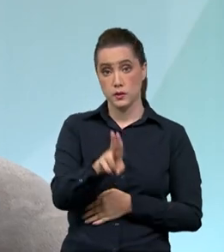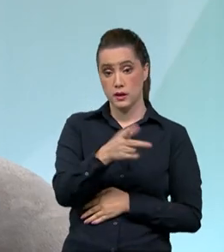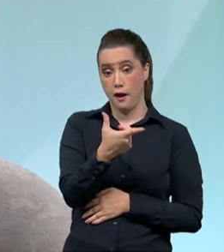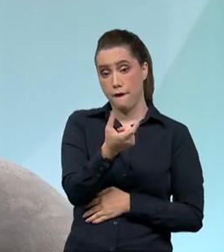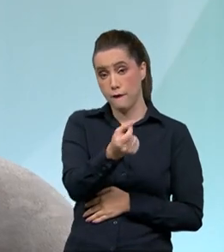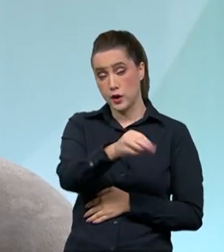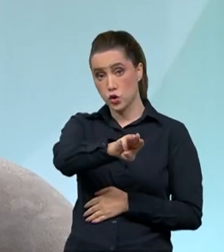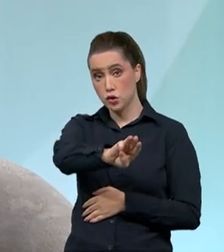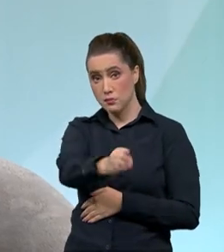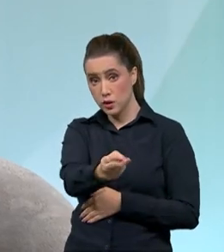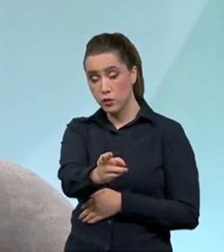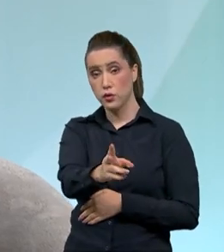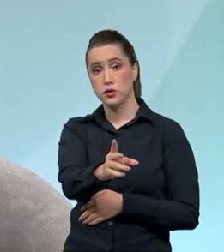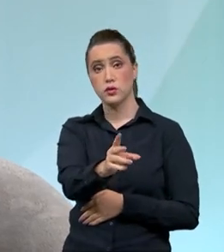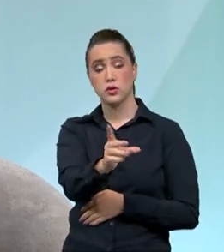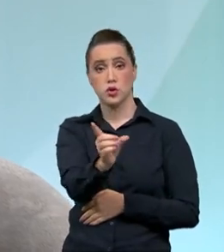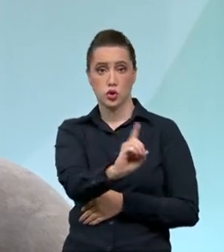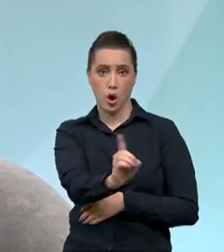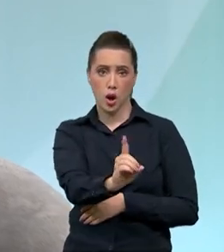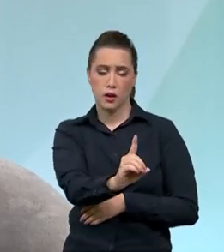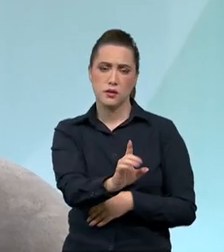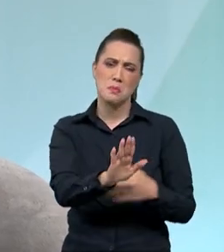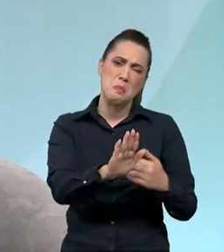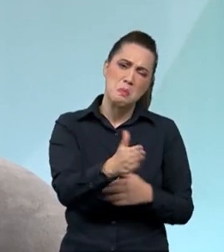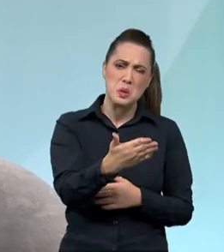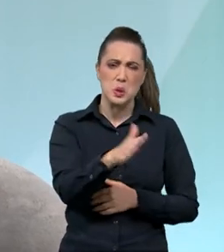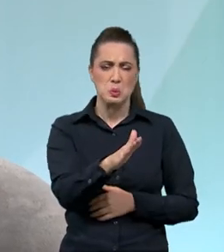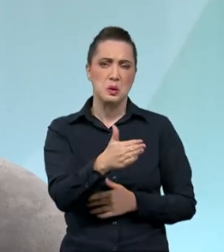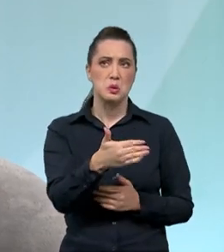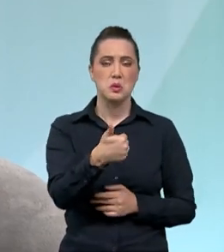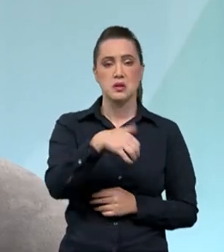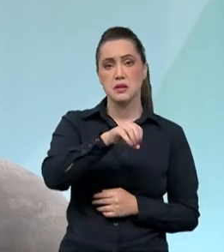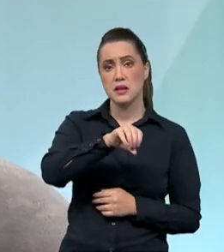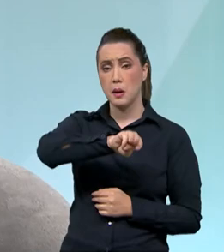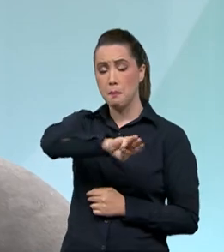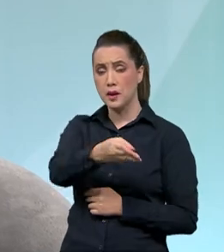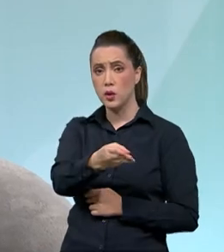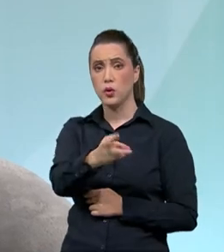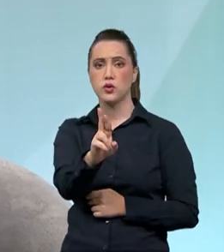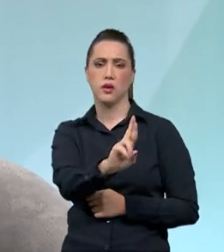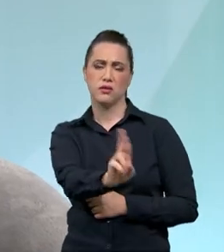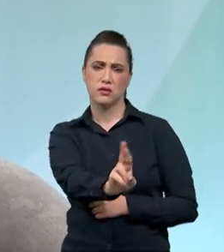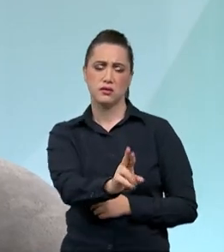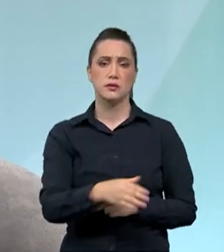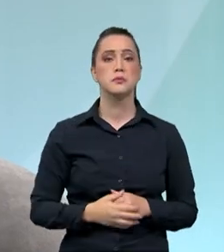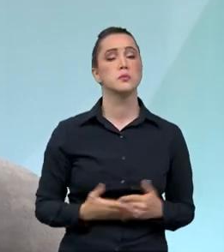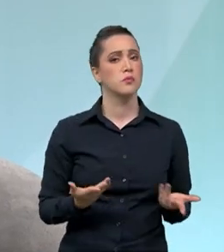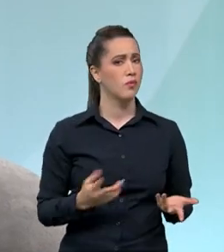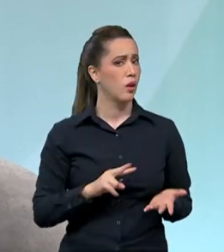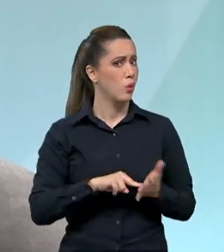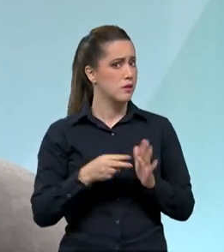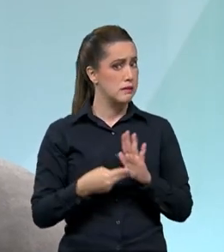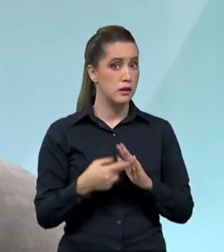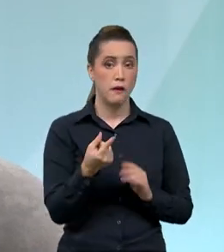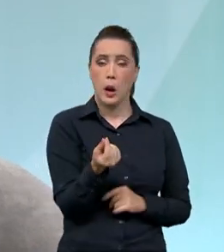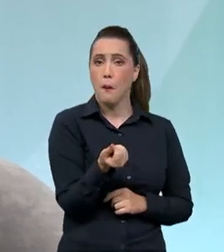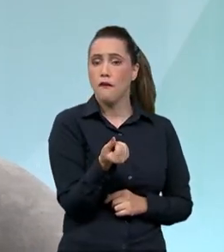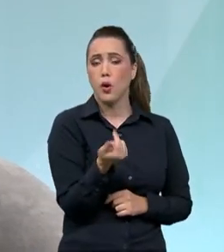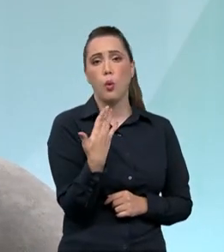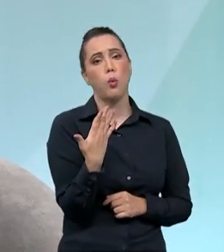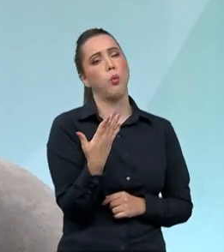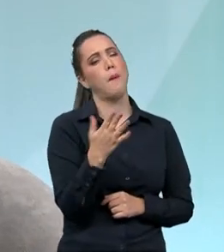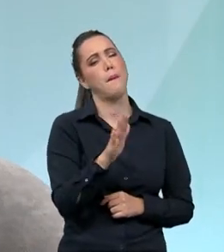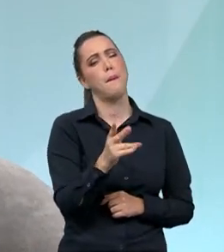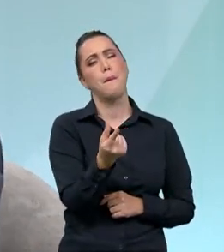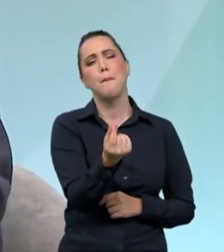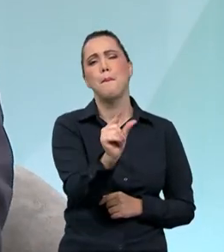milhões de dólares, aproximadamente ali 100 milhões de reais, cento e poucos milhões de reais. O que ainda é muito